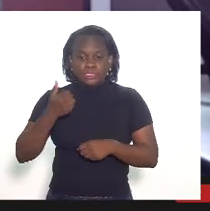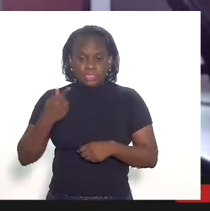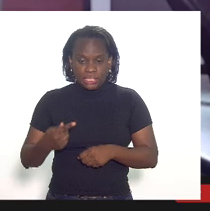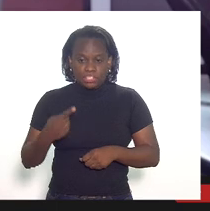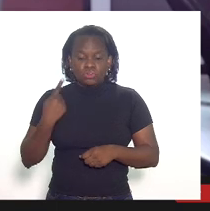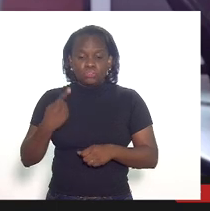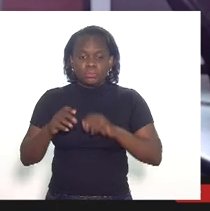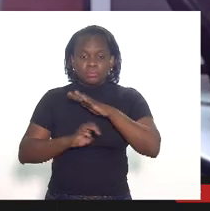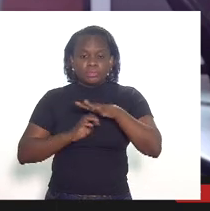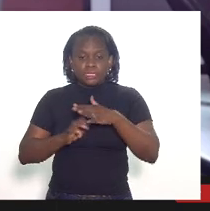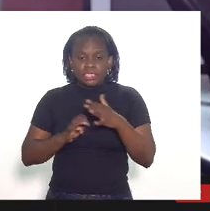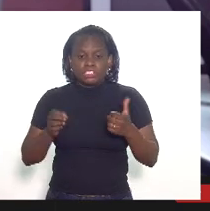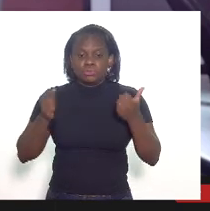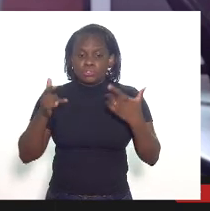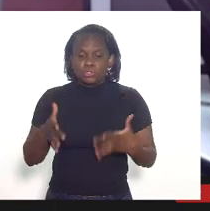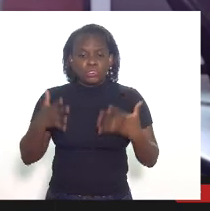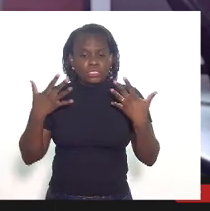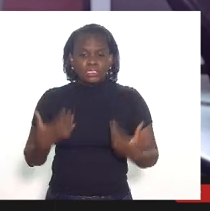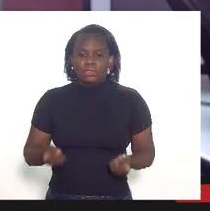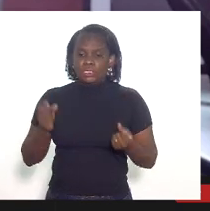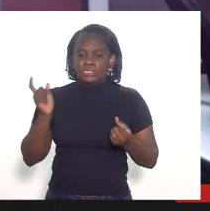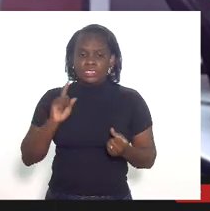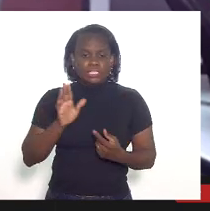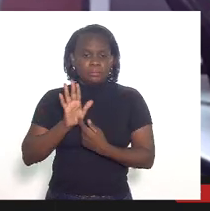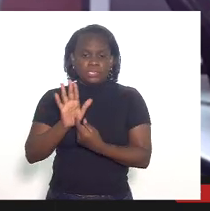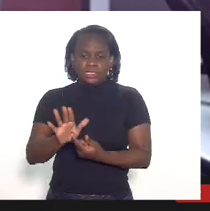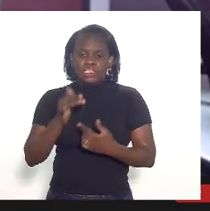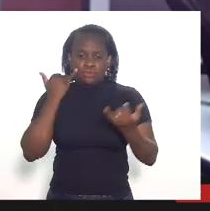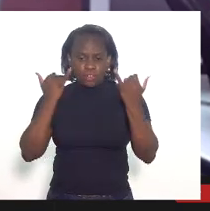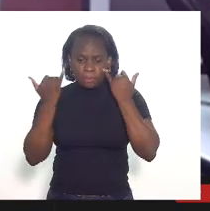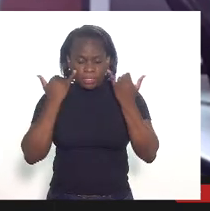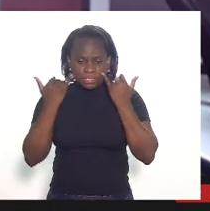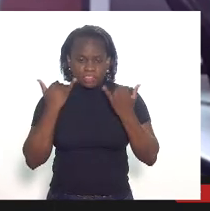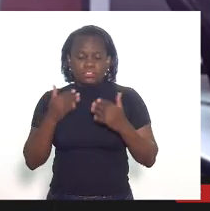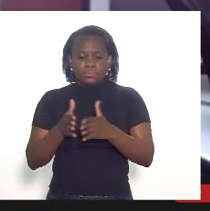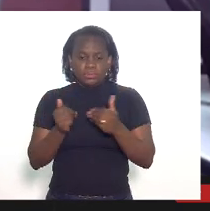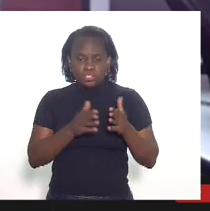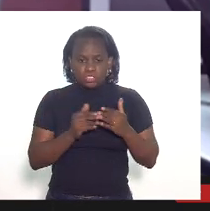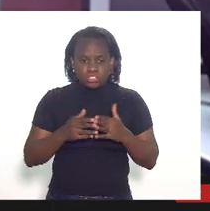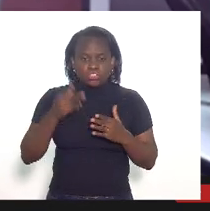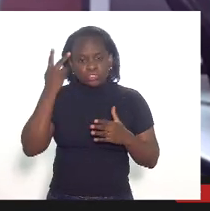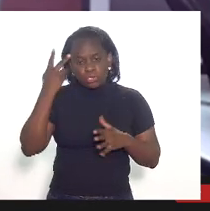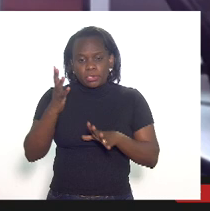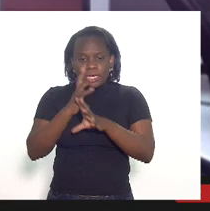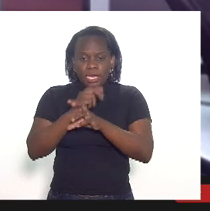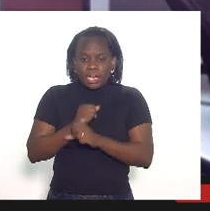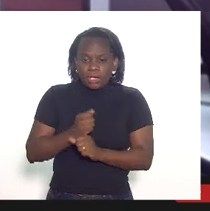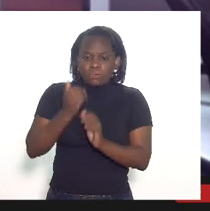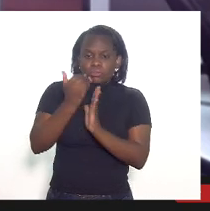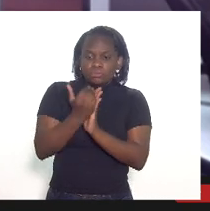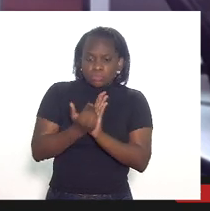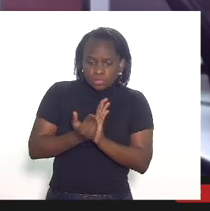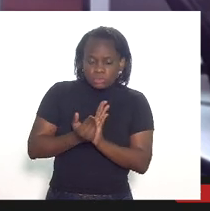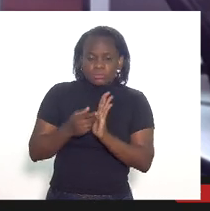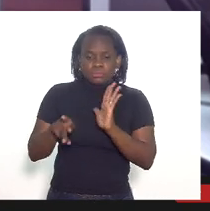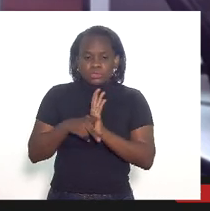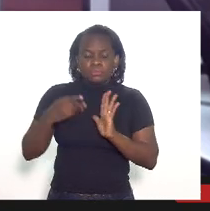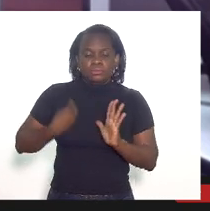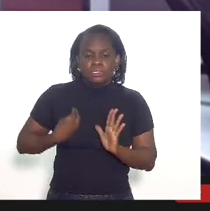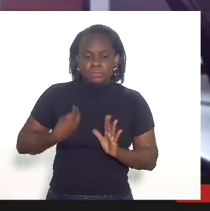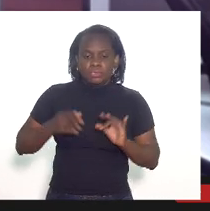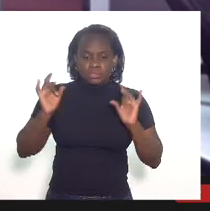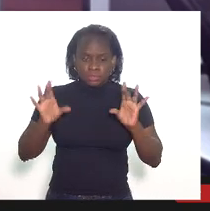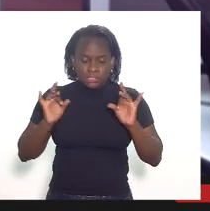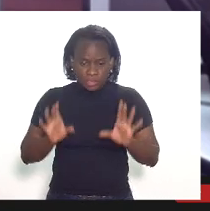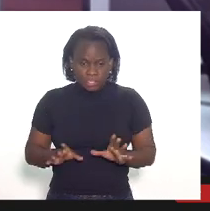concessionária expressamente se negou a apresentar as informações solicitadas sobre os cálculos das deduções das participações